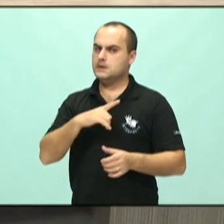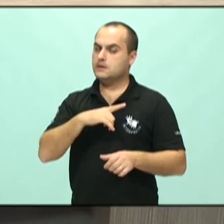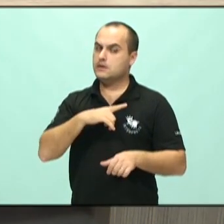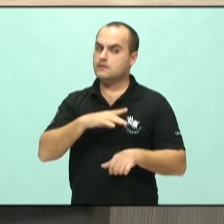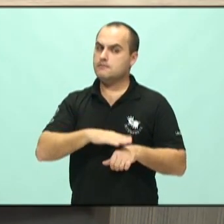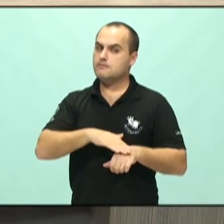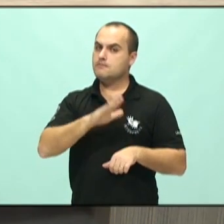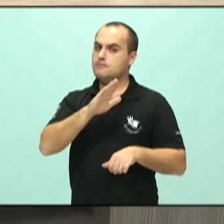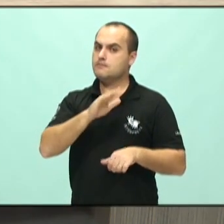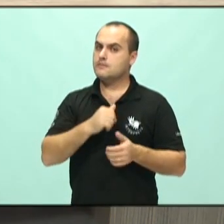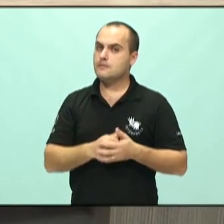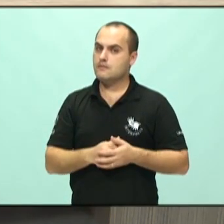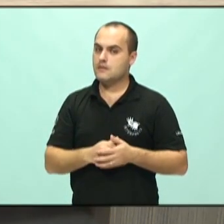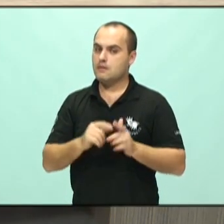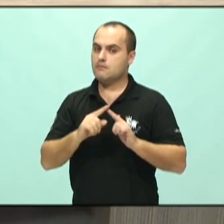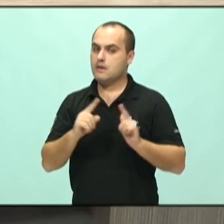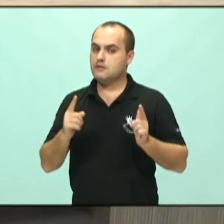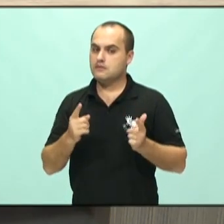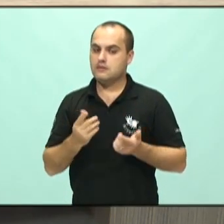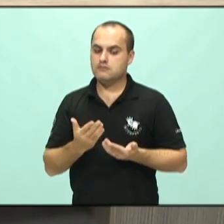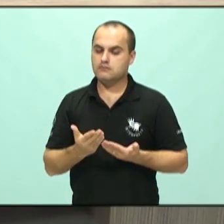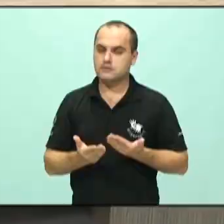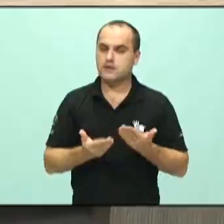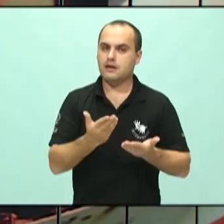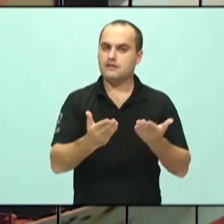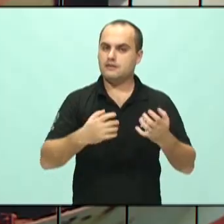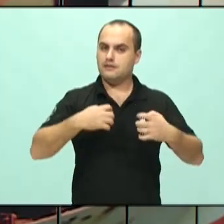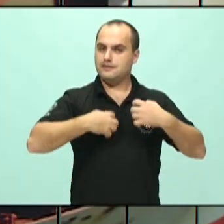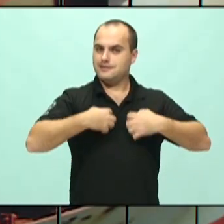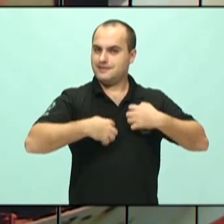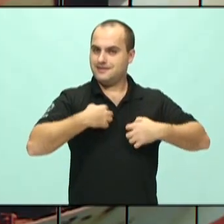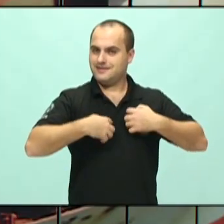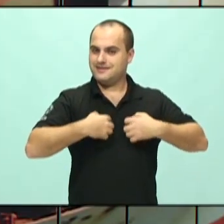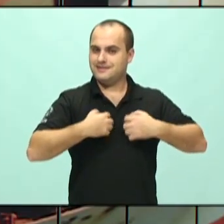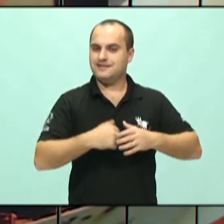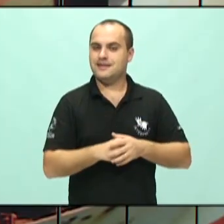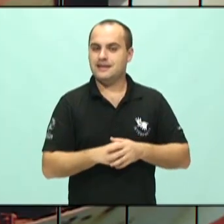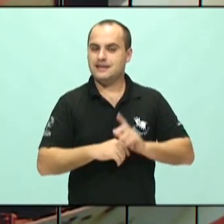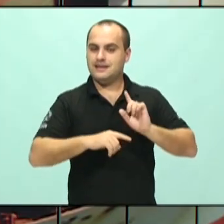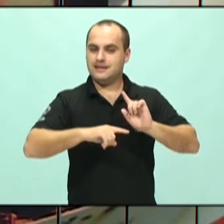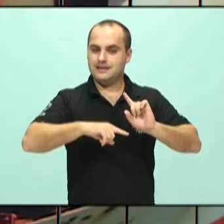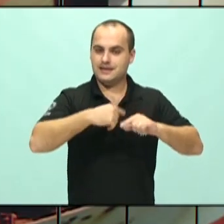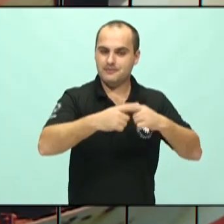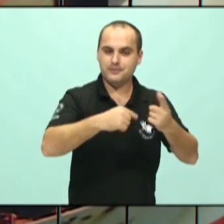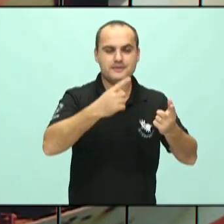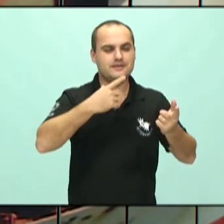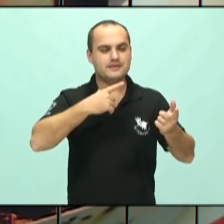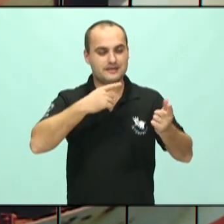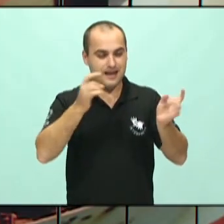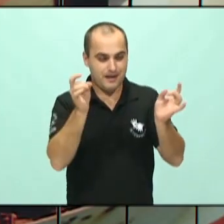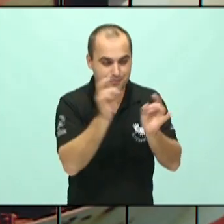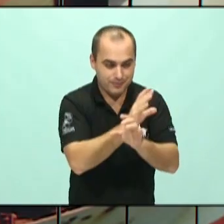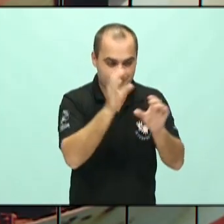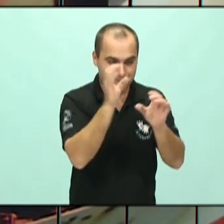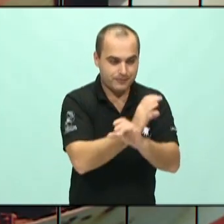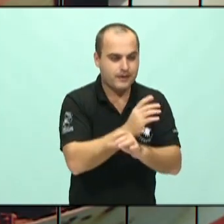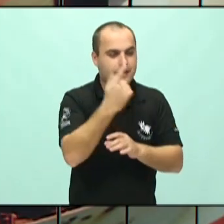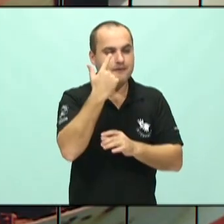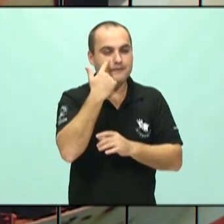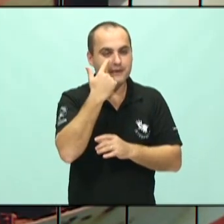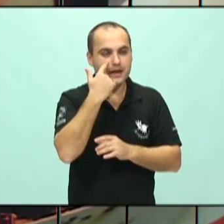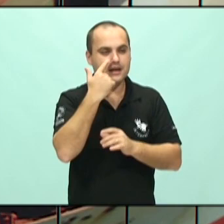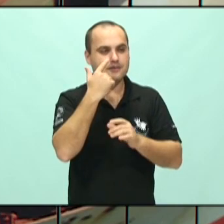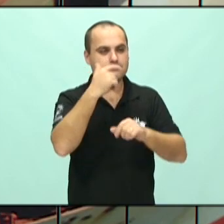ansiedade, né? A gente está tratando o sintoma. E depois que a gente trata isso, a gente enxerga processos depressivos, né? Eu acho que